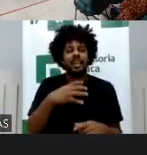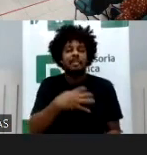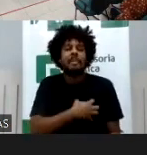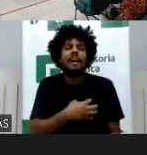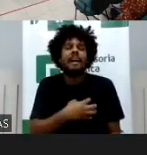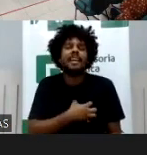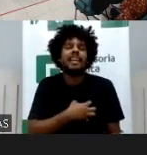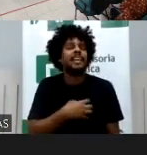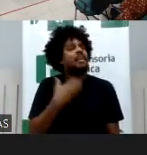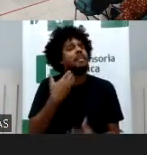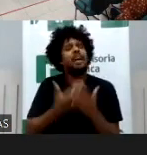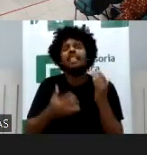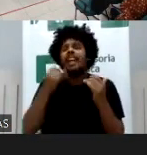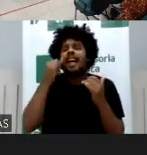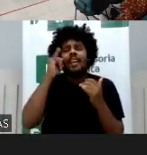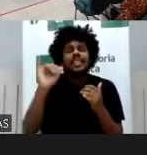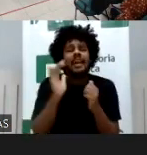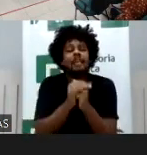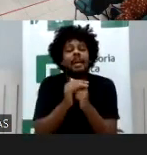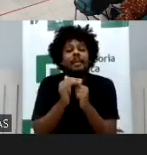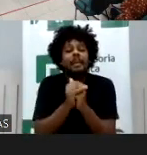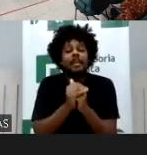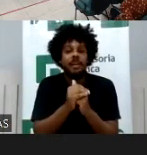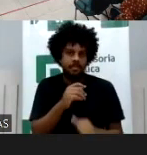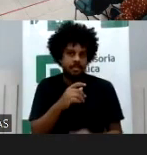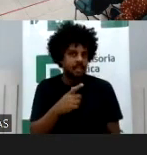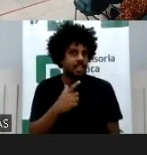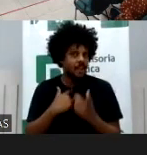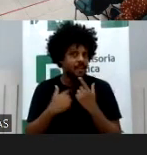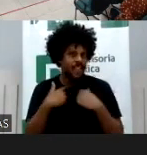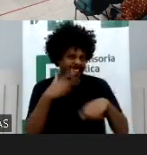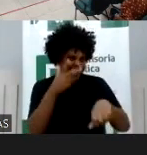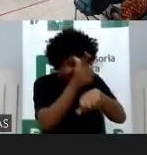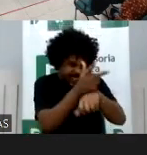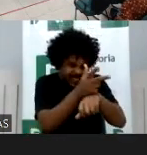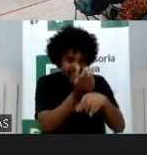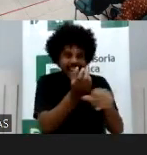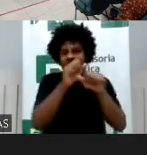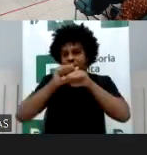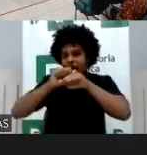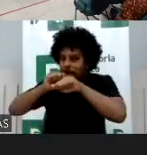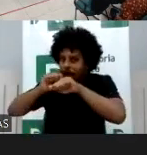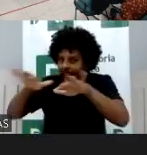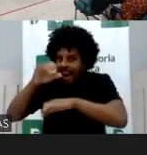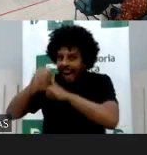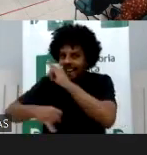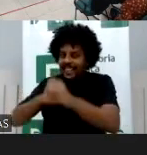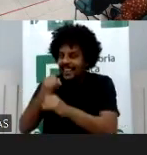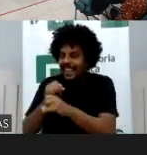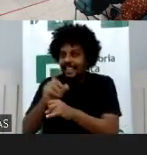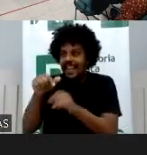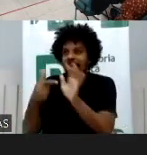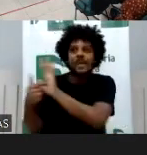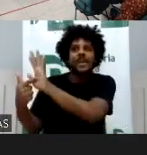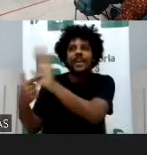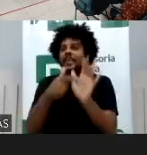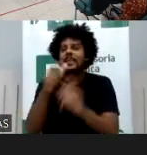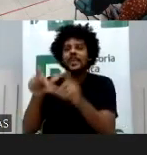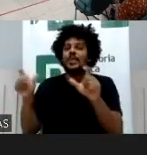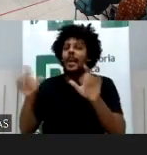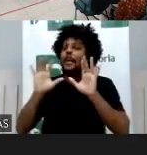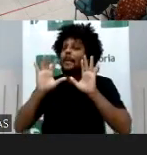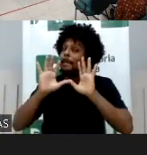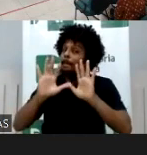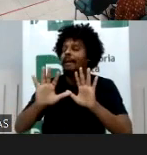essa semana, assim, a vontade que dá é correr e jogar na internet, porque é lindo, né, dá uma vontade de dividir com todo mundo, todo mundo ver, mas isso se coaduna